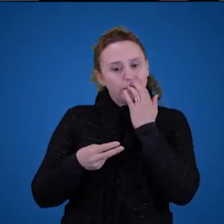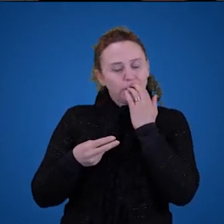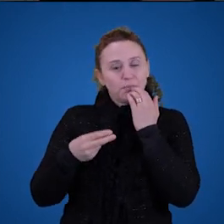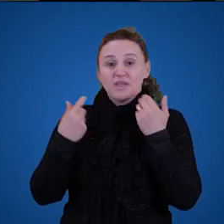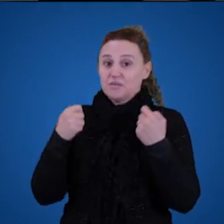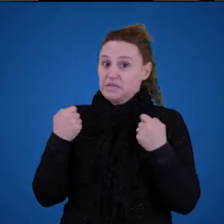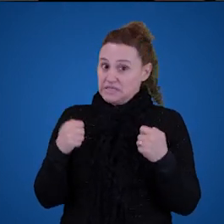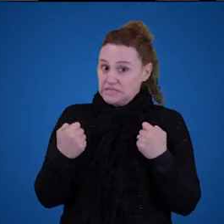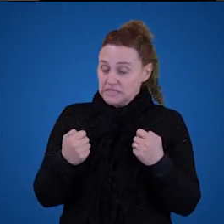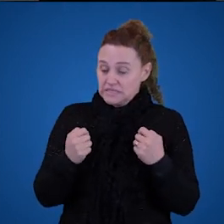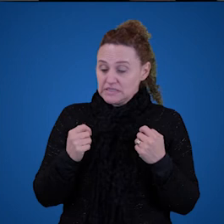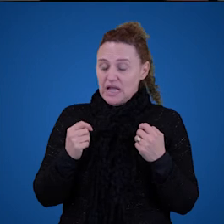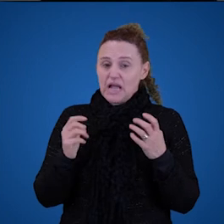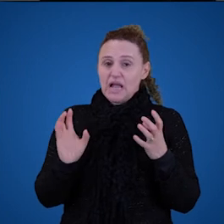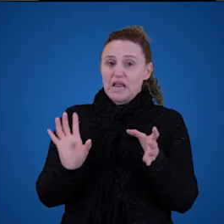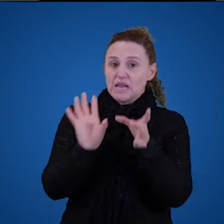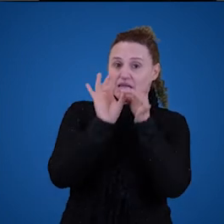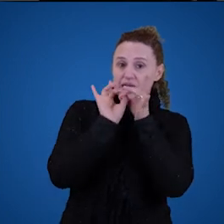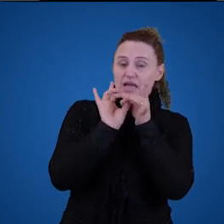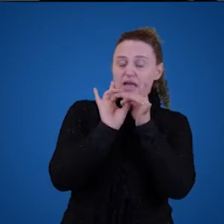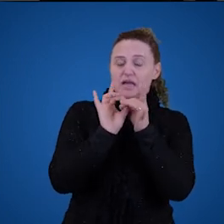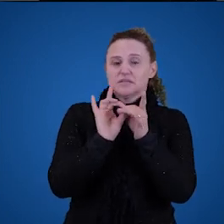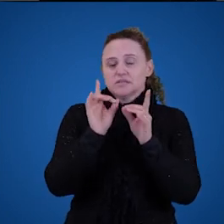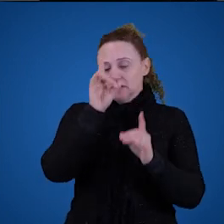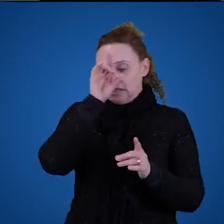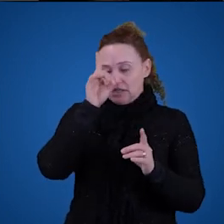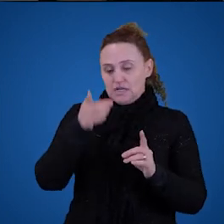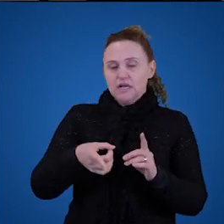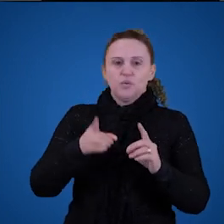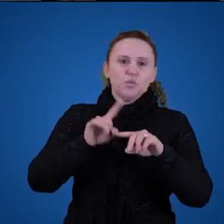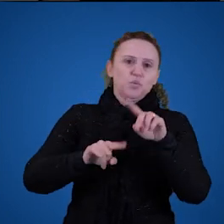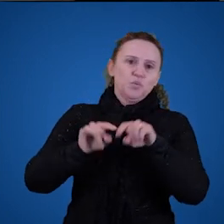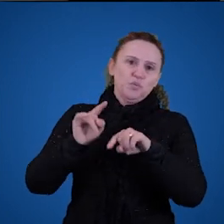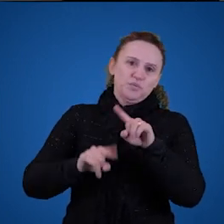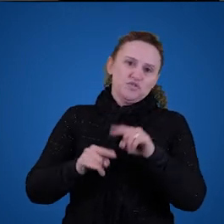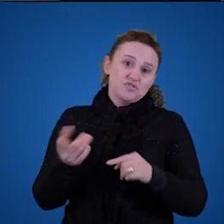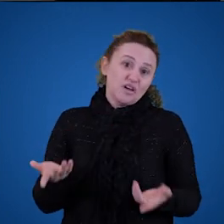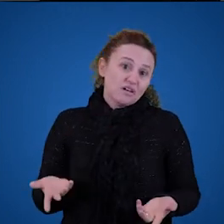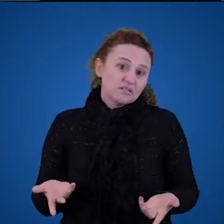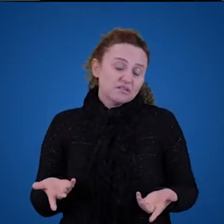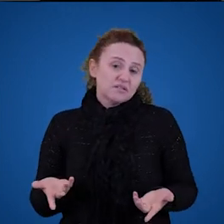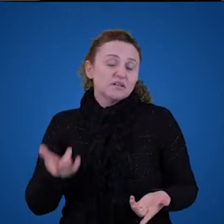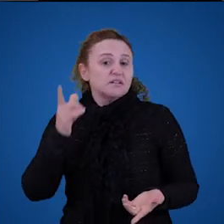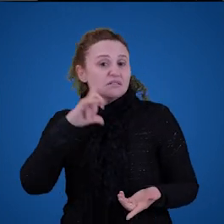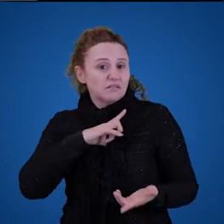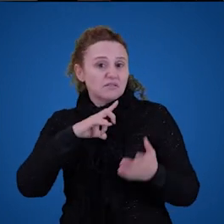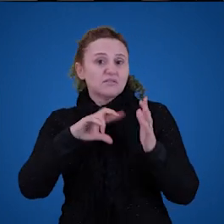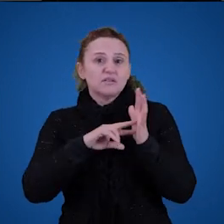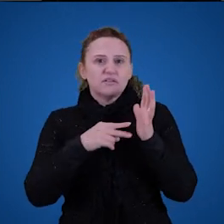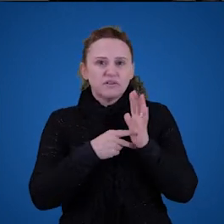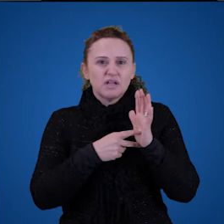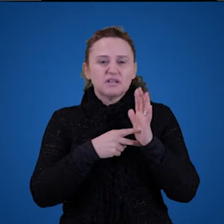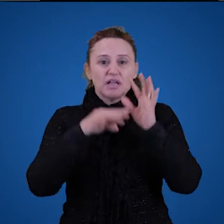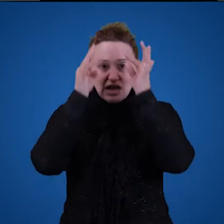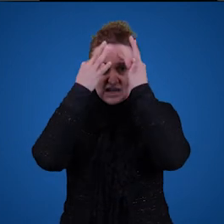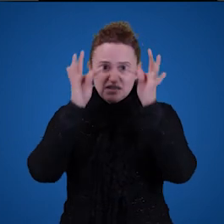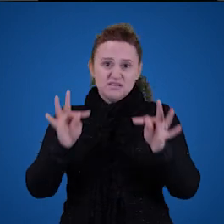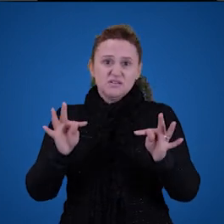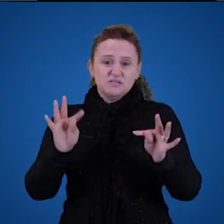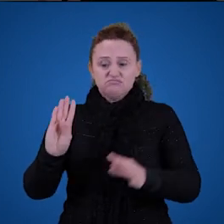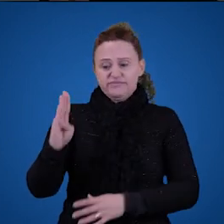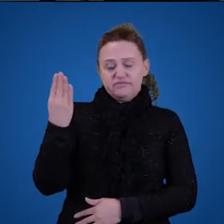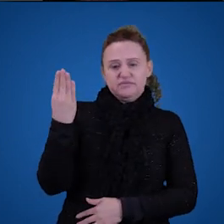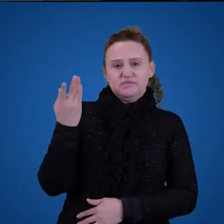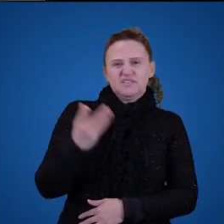gente acha uma palavra que não está atrelada a objeto algum, mas mesmo assim tem significado, a teoria é falsa.